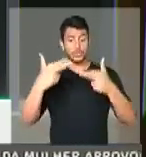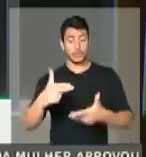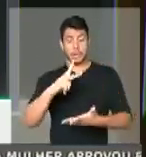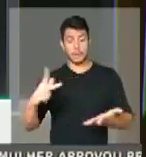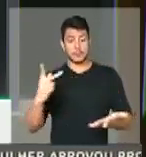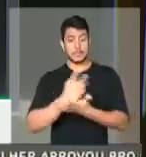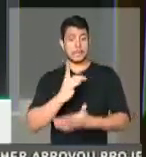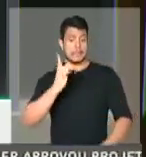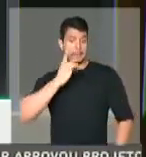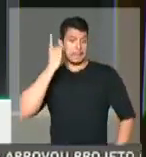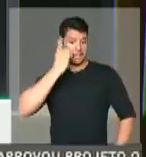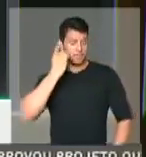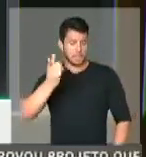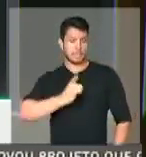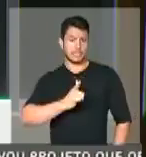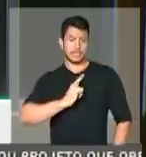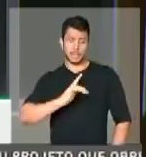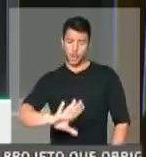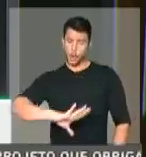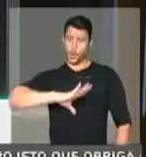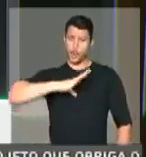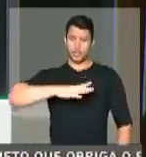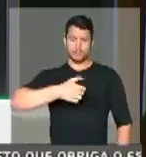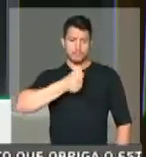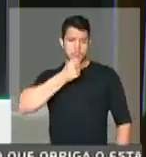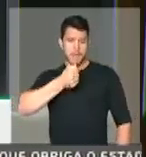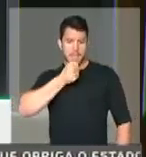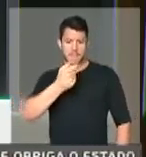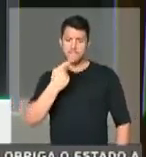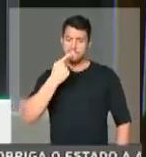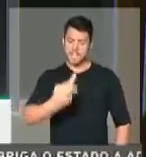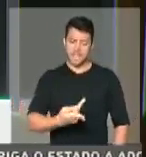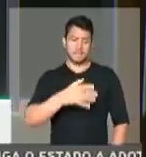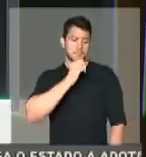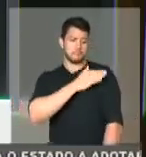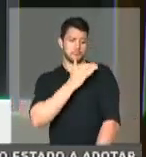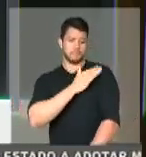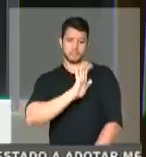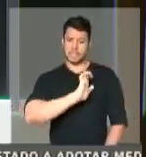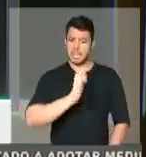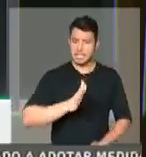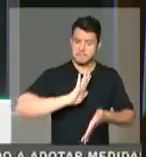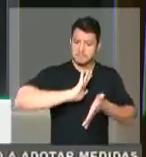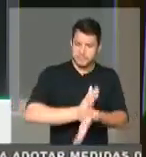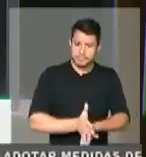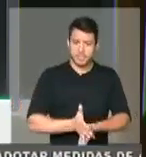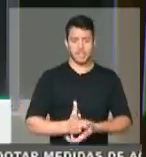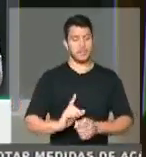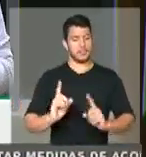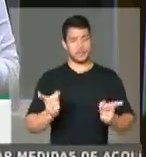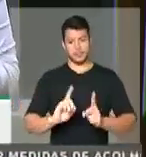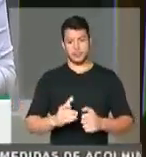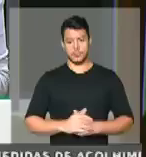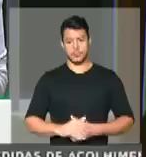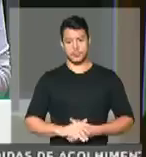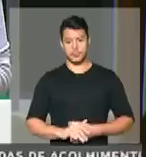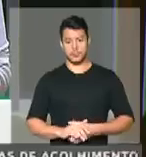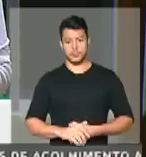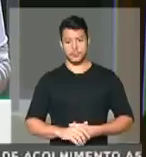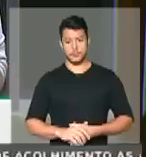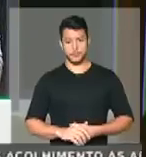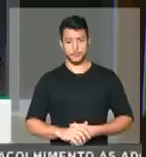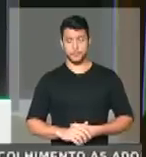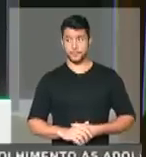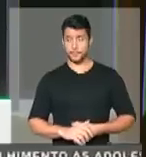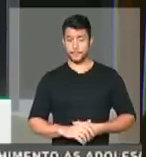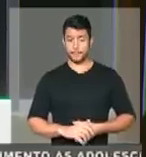deputados que têm coragem de ir ao microfone e serem LGBTfóbicos e ainda baterem no peito e se orgulhar disso, assim como o Presidente